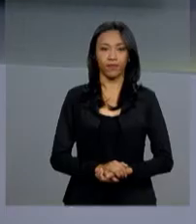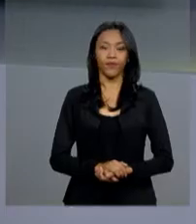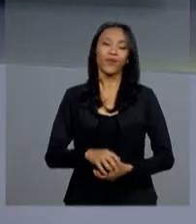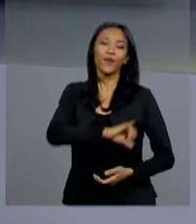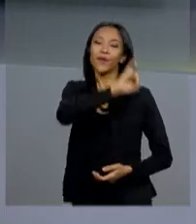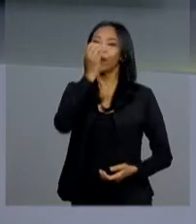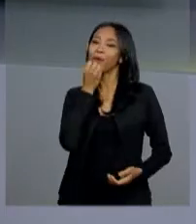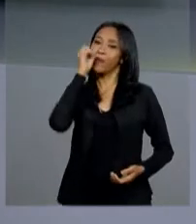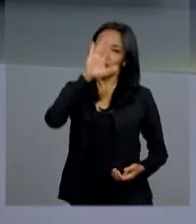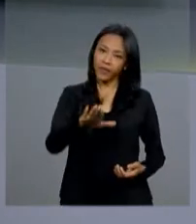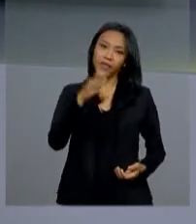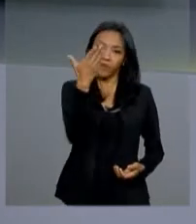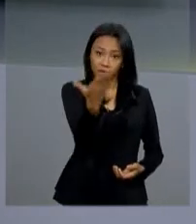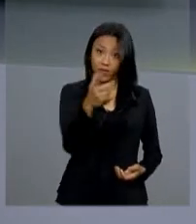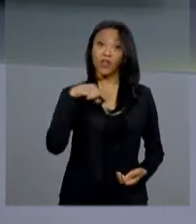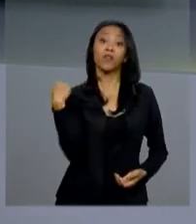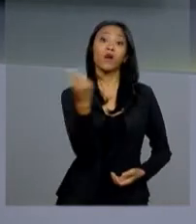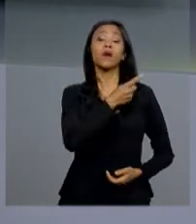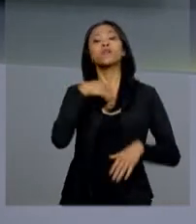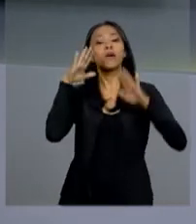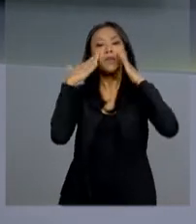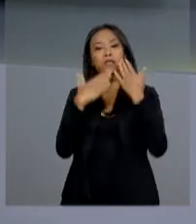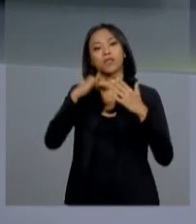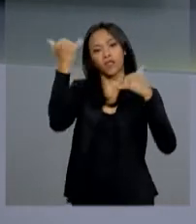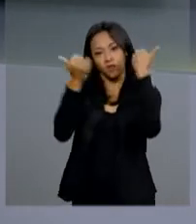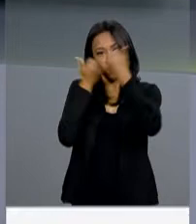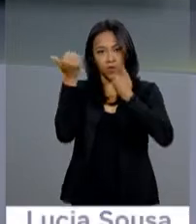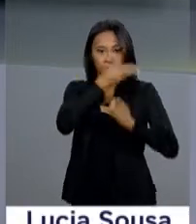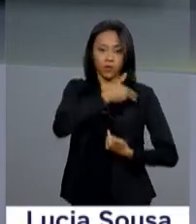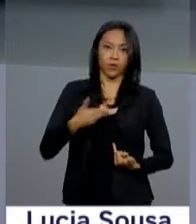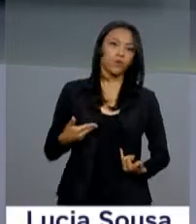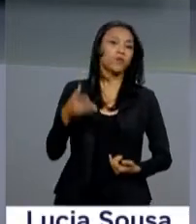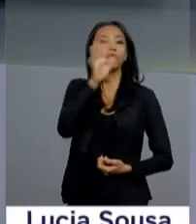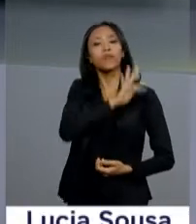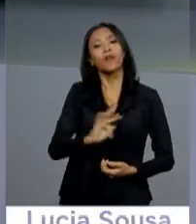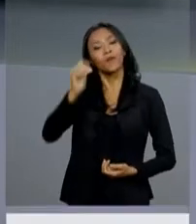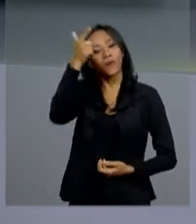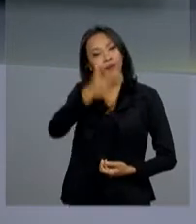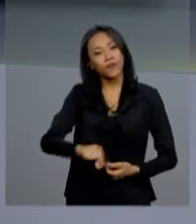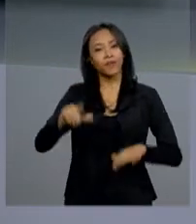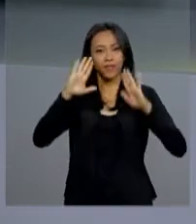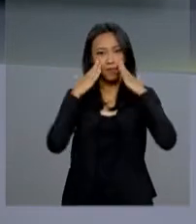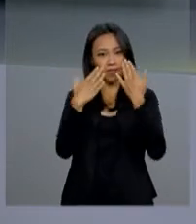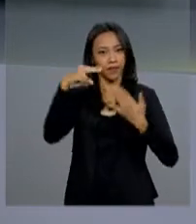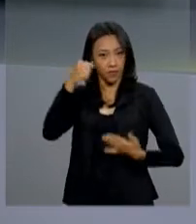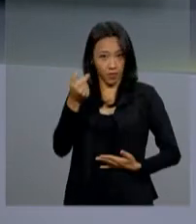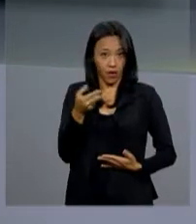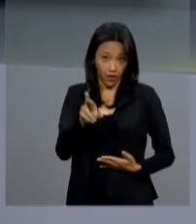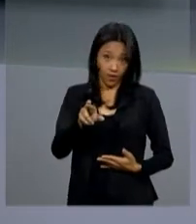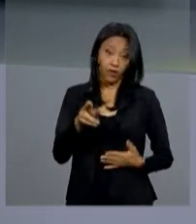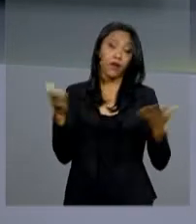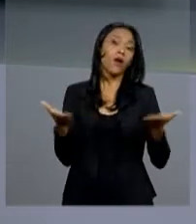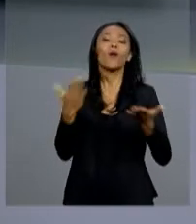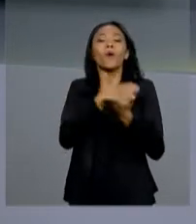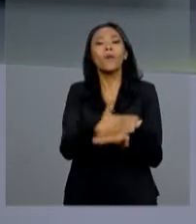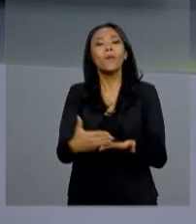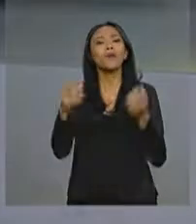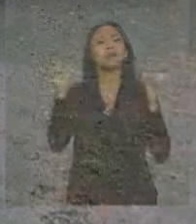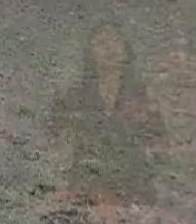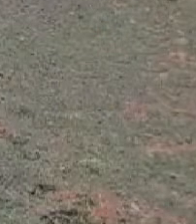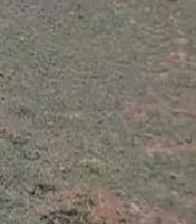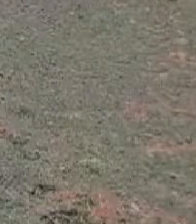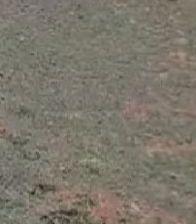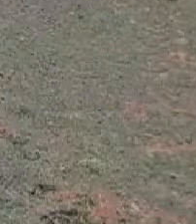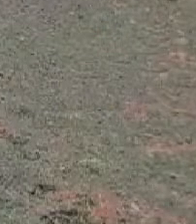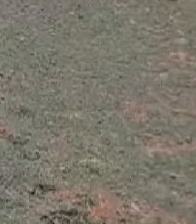Olá, boa tarde para você. Estamos no ar com as notícias do Governo Federal em mais uma edição do Repórter NBR. A gente começa com imagens ao vivo